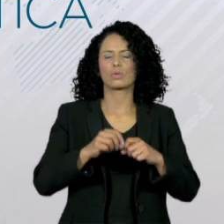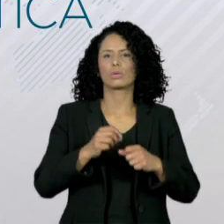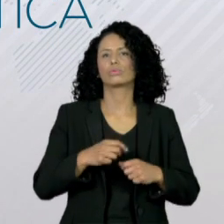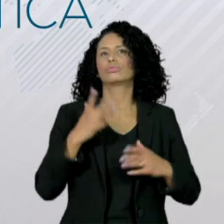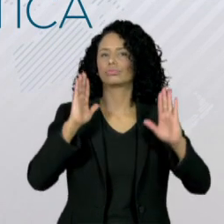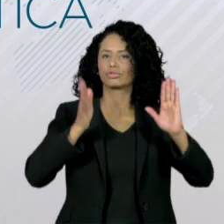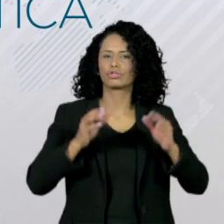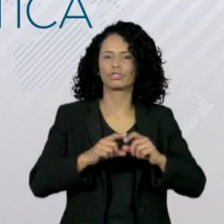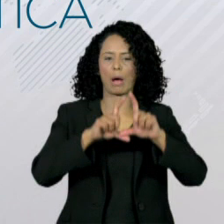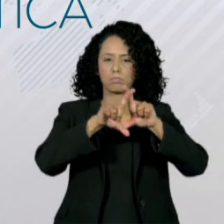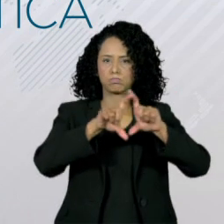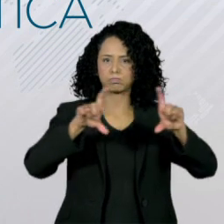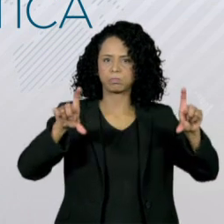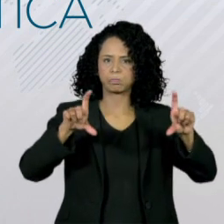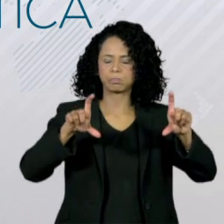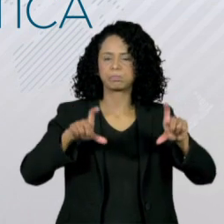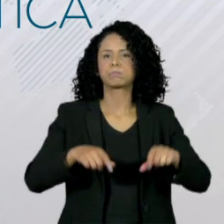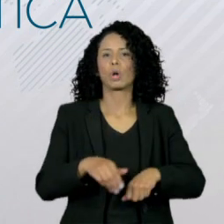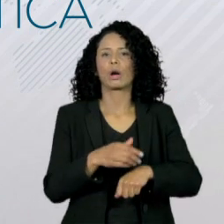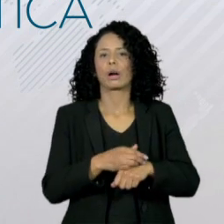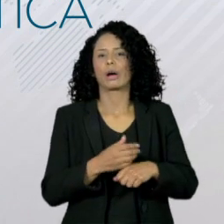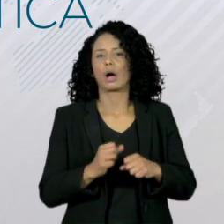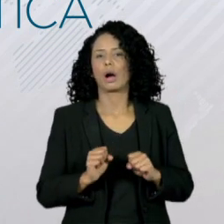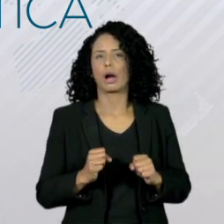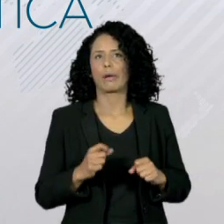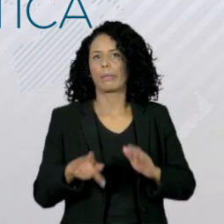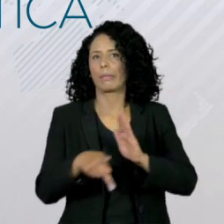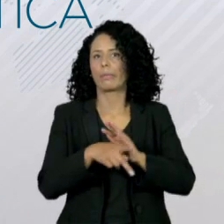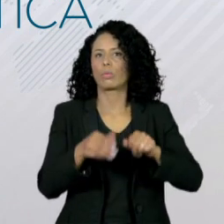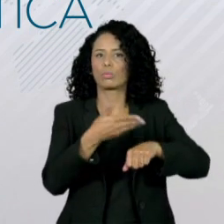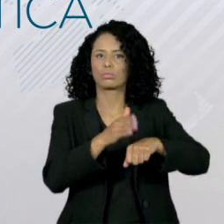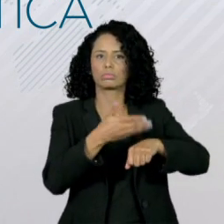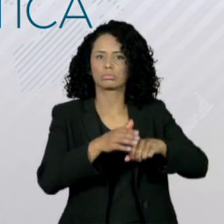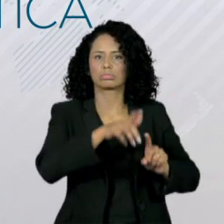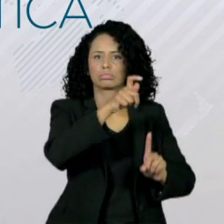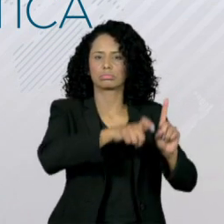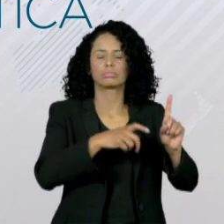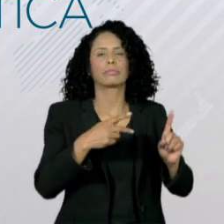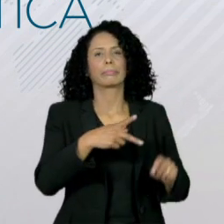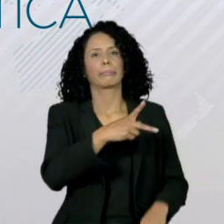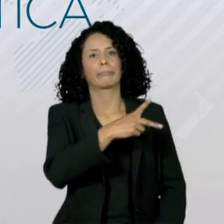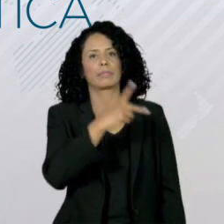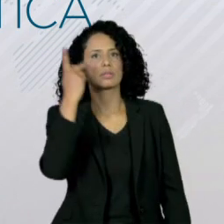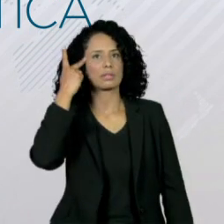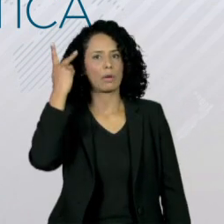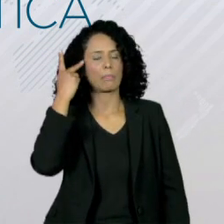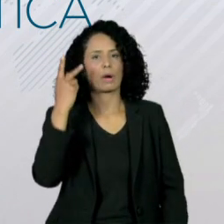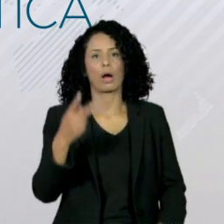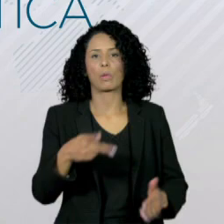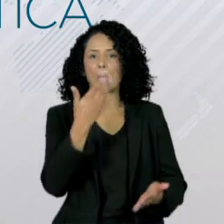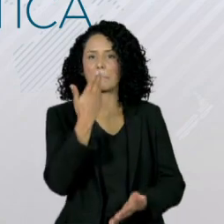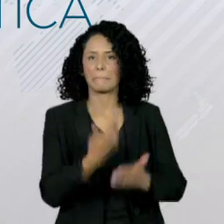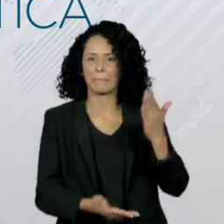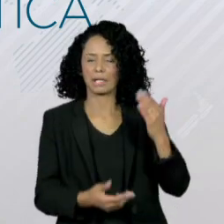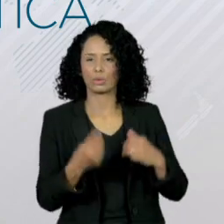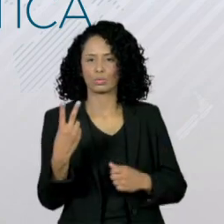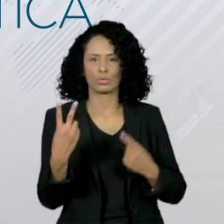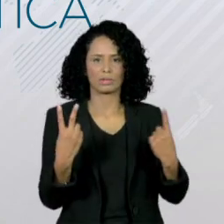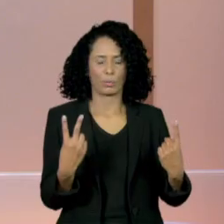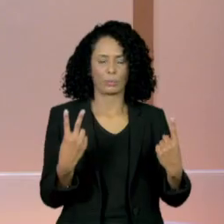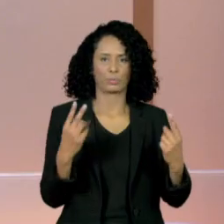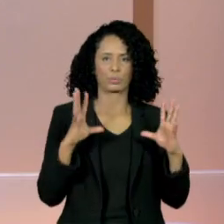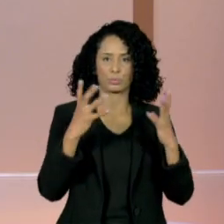do momento, está Rogério Senne, técnico do São Paulo, que perdeu para o Palmeiras por 2 a 1 no Morumbi.